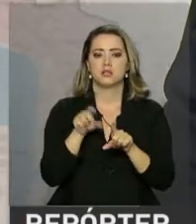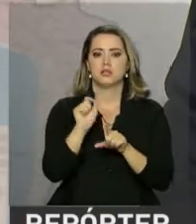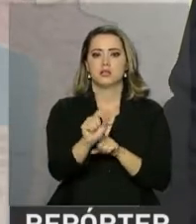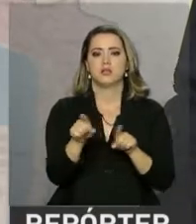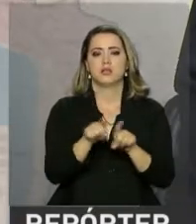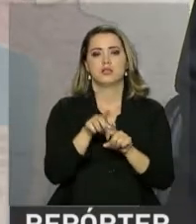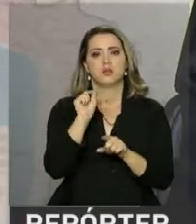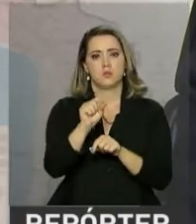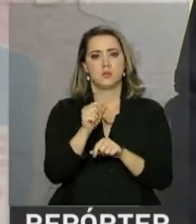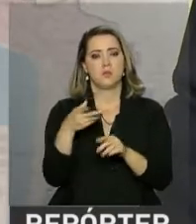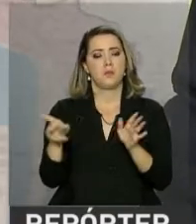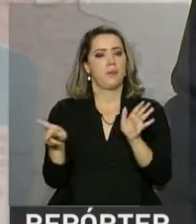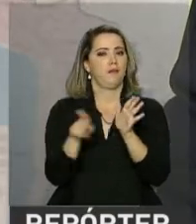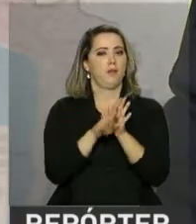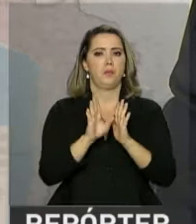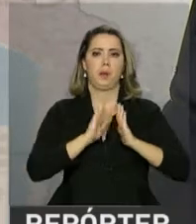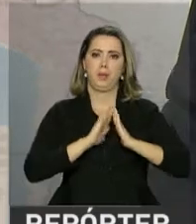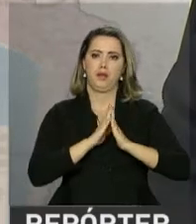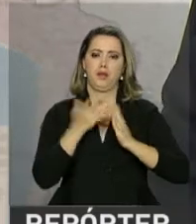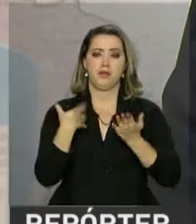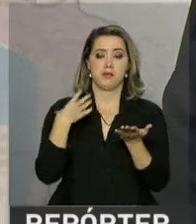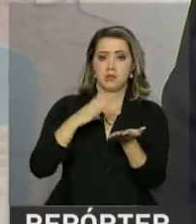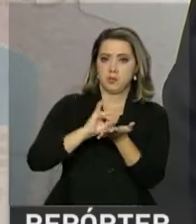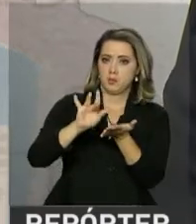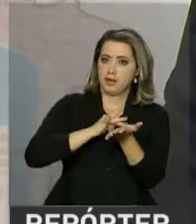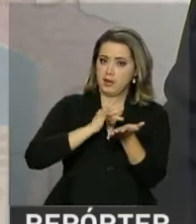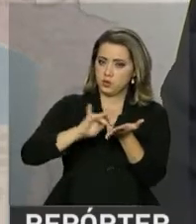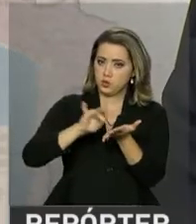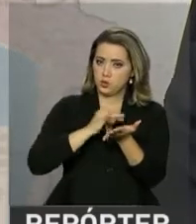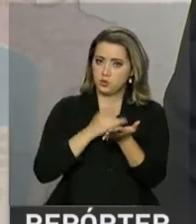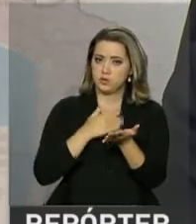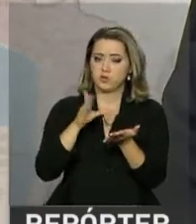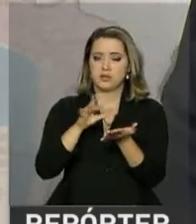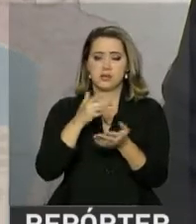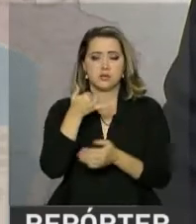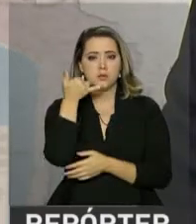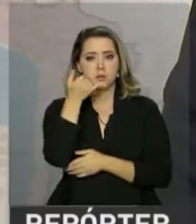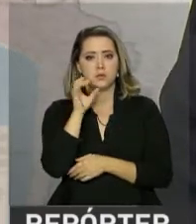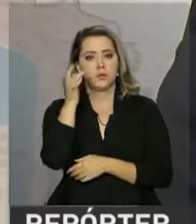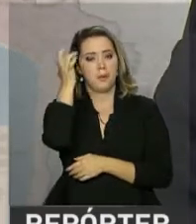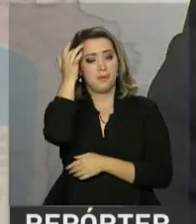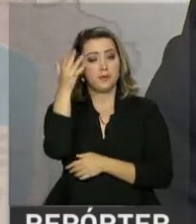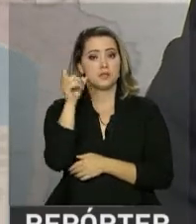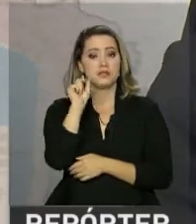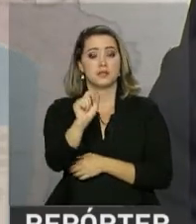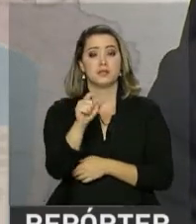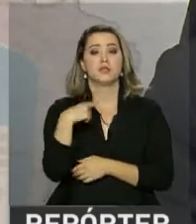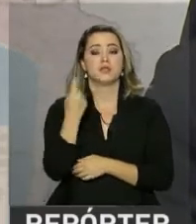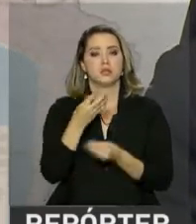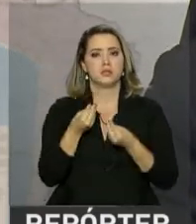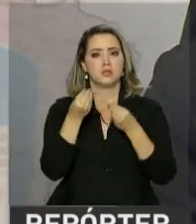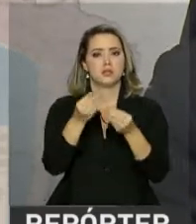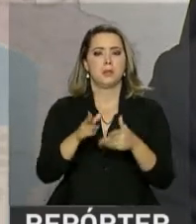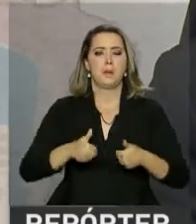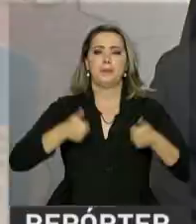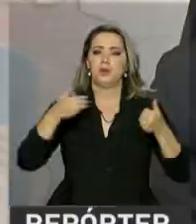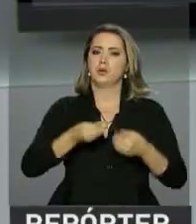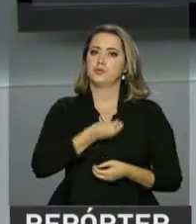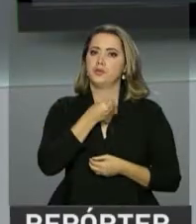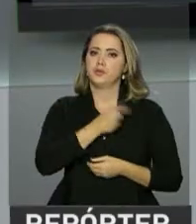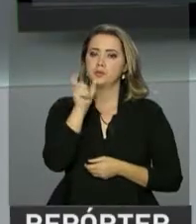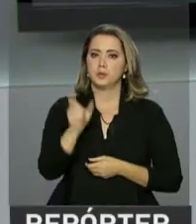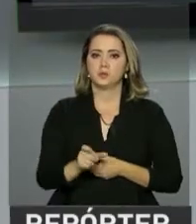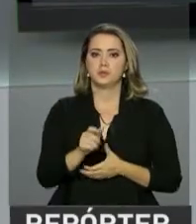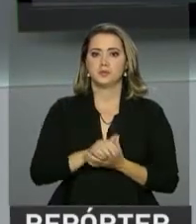ele, da sua casa, com o seu aplicativo, que está no seu celular, facilita e dá mais dignidade ao trabalhador.